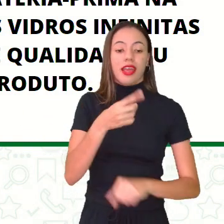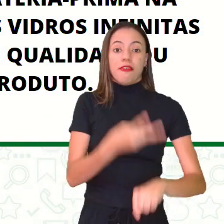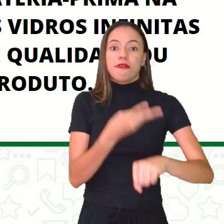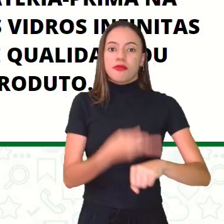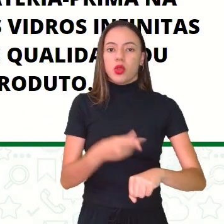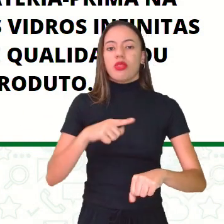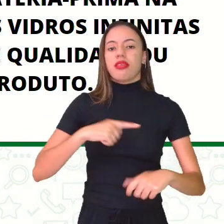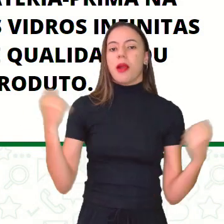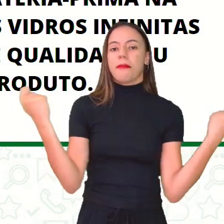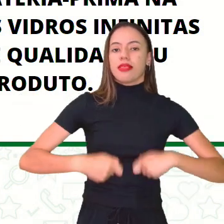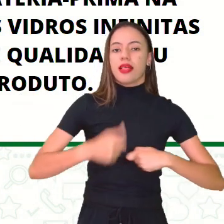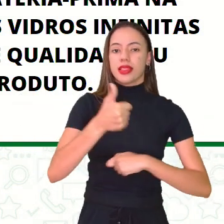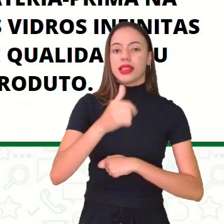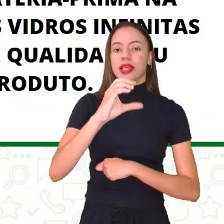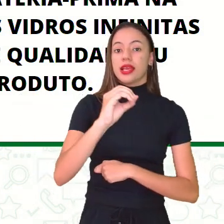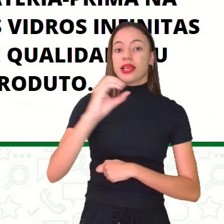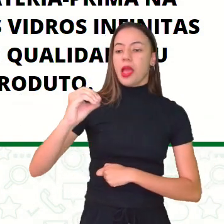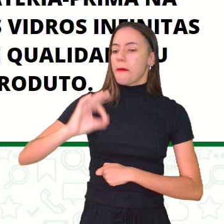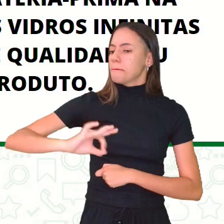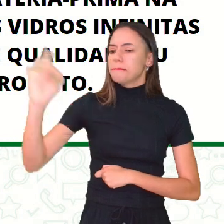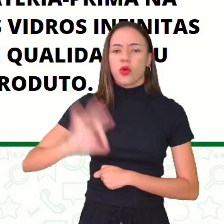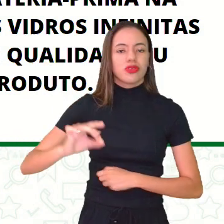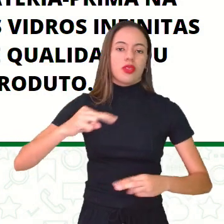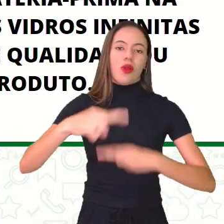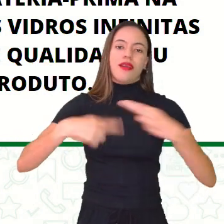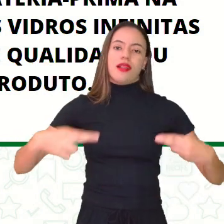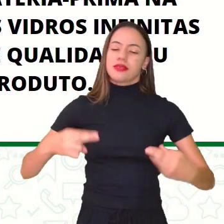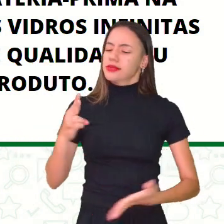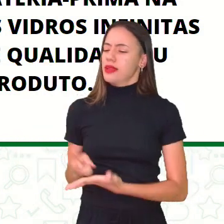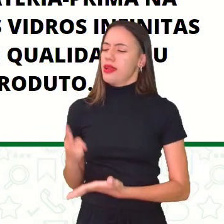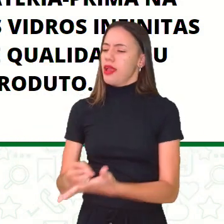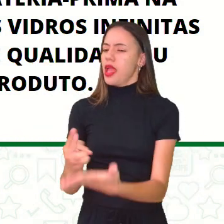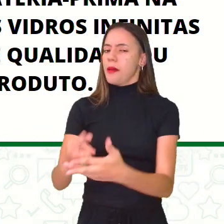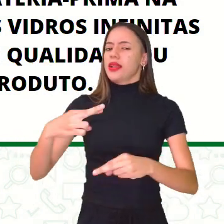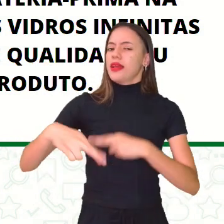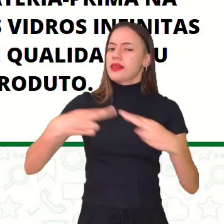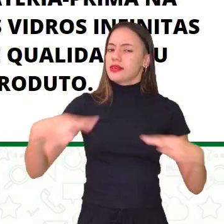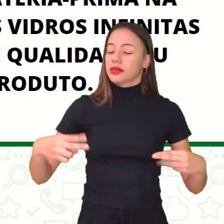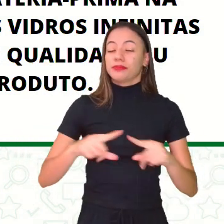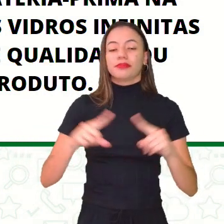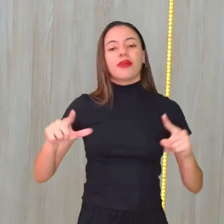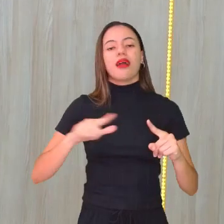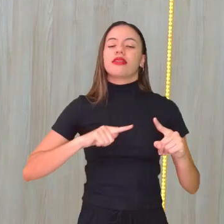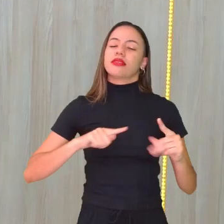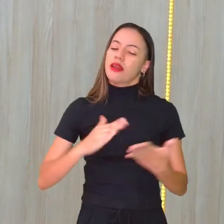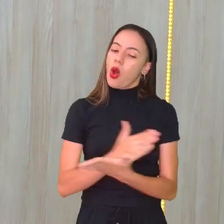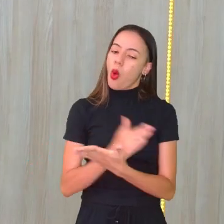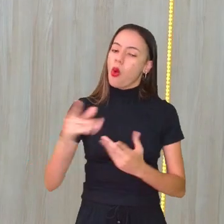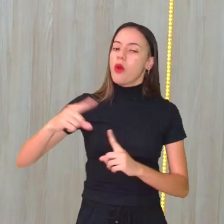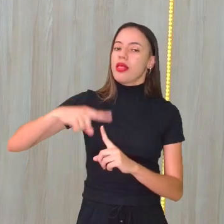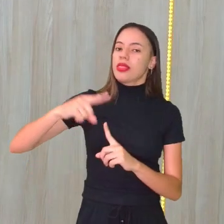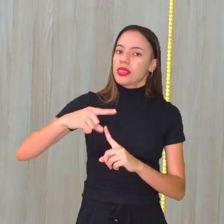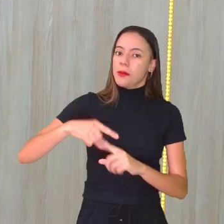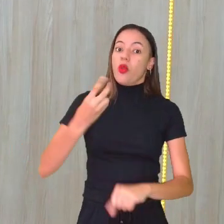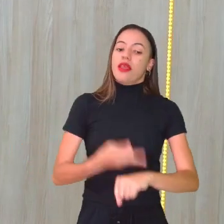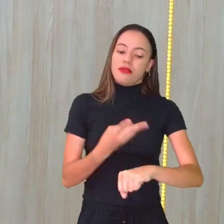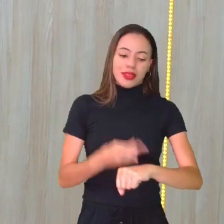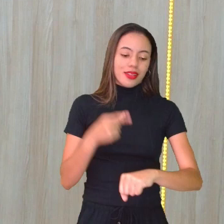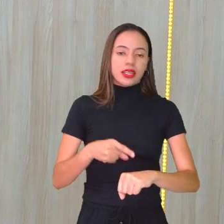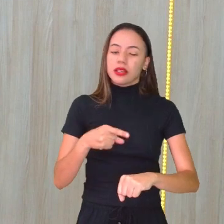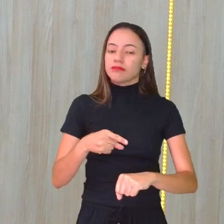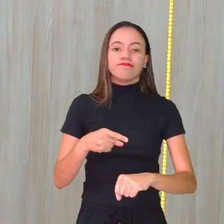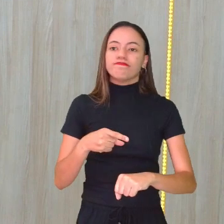Ele vai estar aí sempre se reciclando. Agora, claro, a gente tem algum tipo de vidro que ele não se